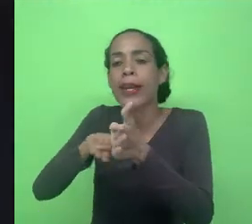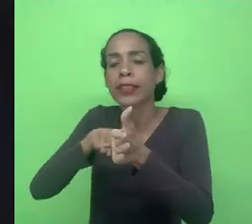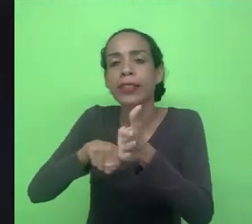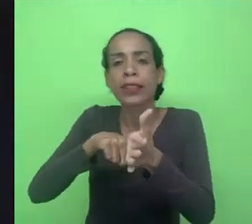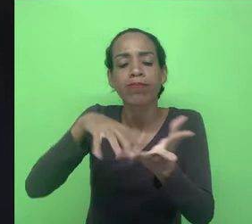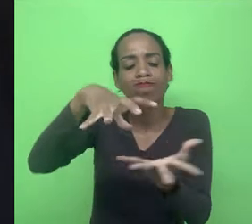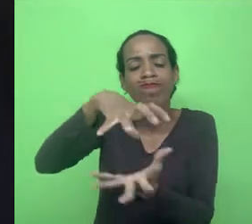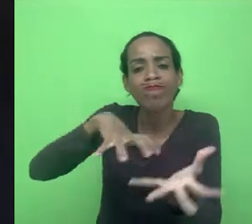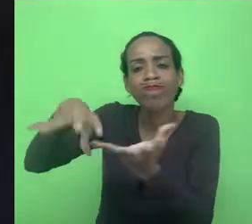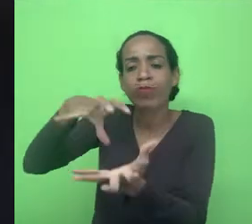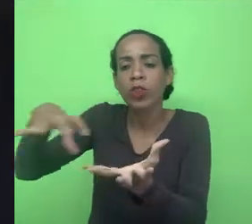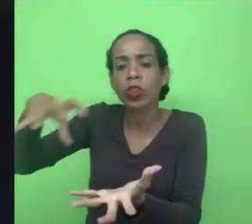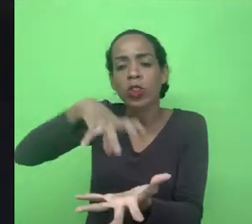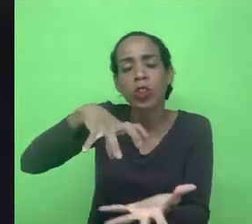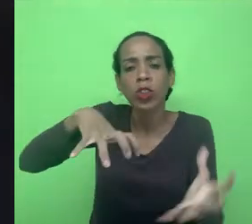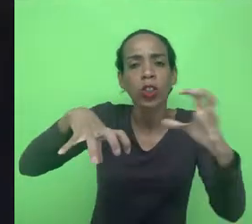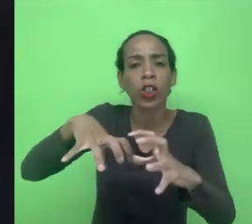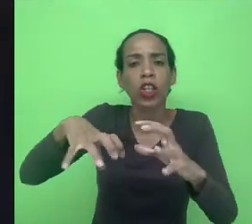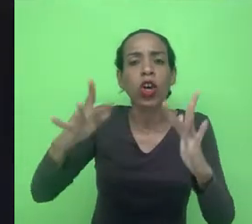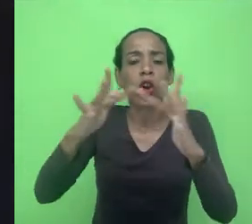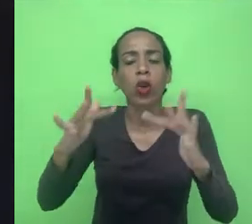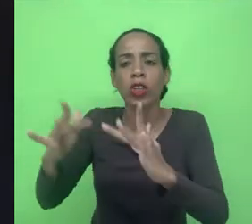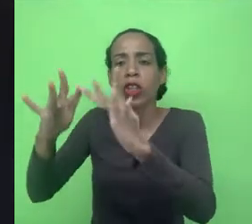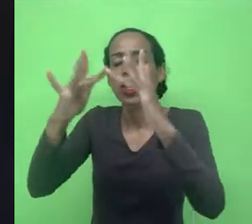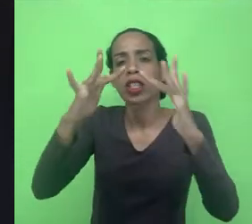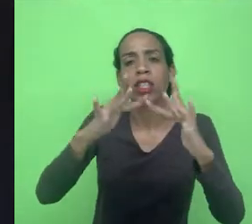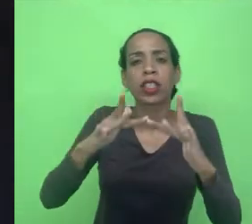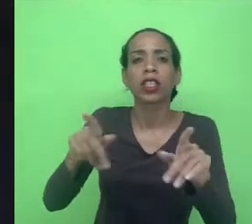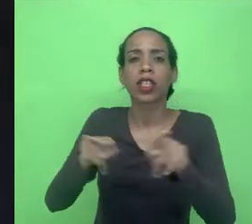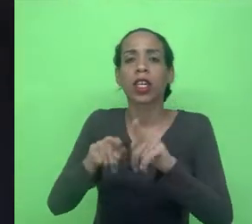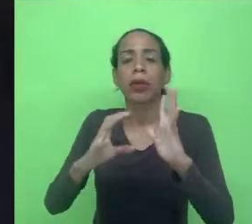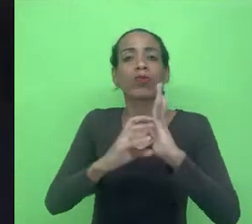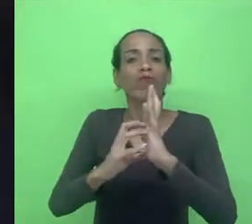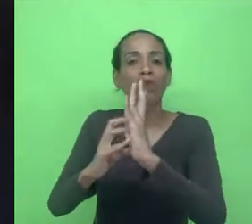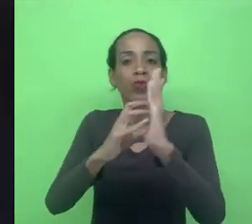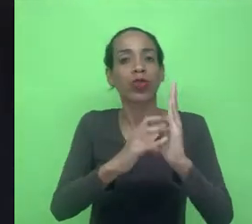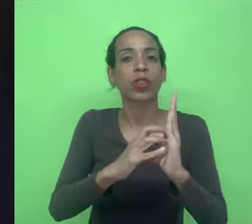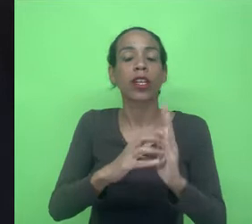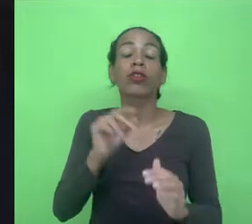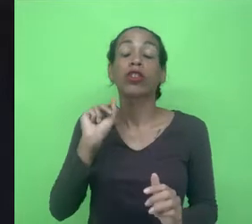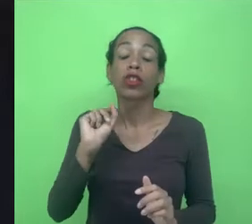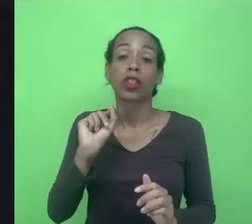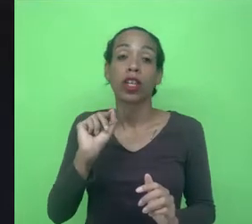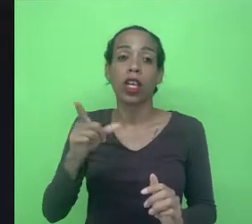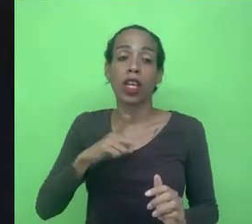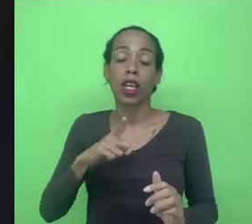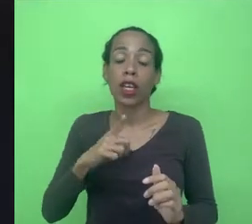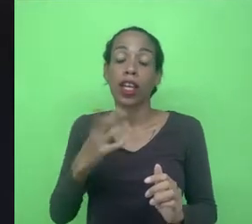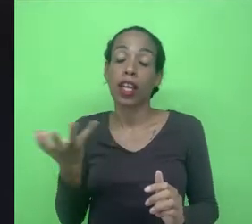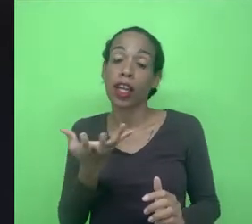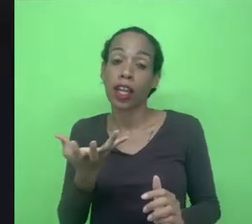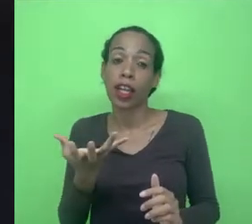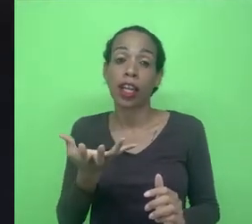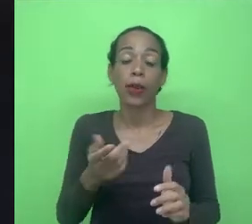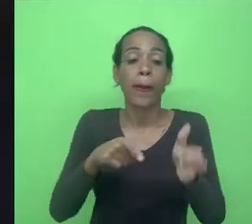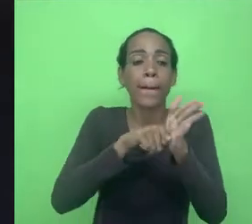cooperativismo de plataforma e a soberania de dados. Mais especificamente, eu quero investigar como os